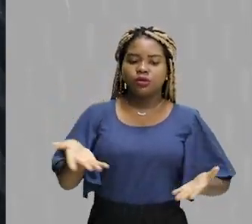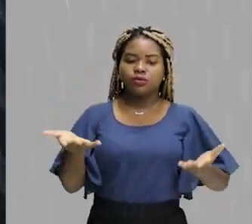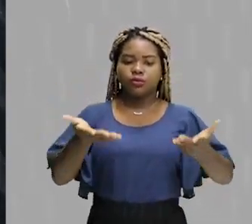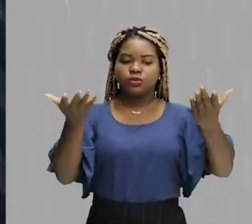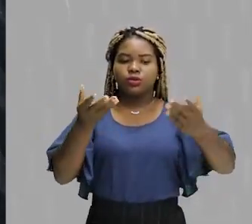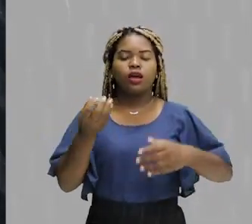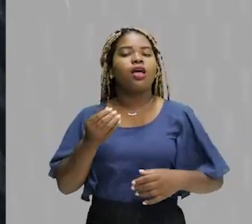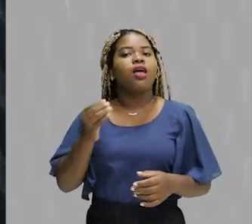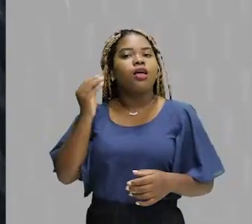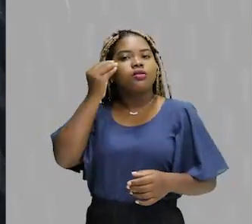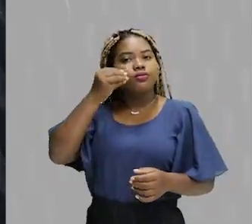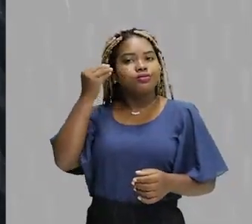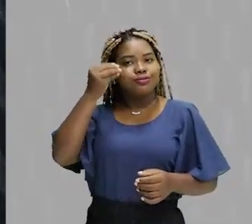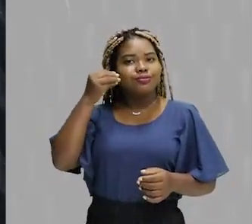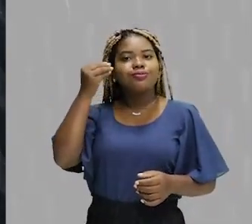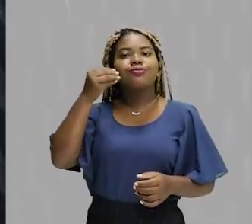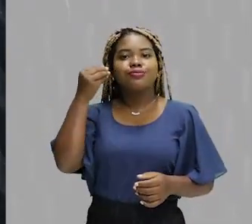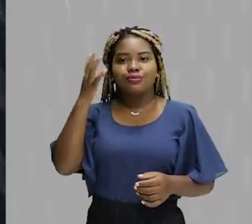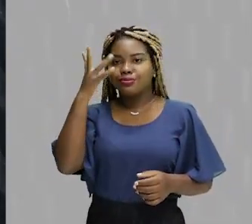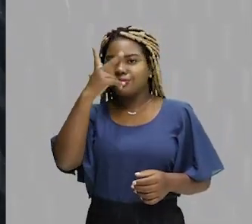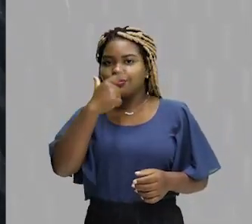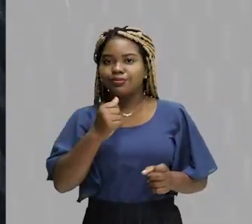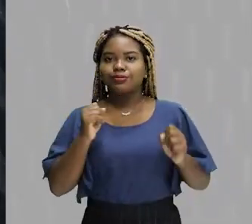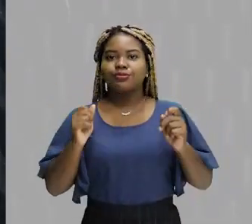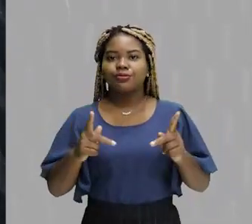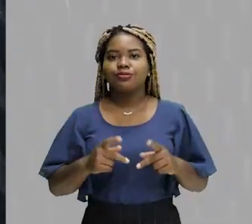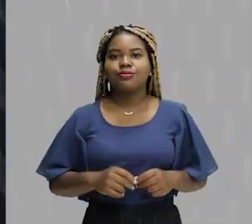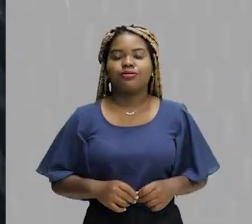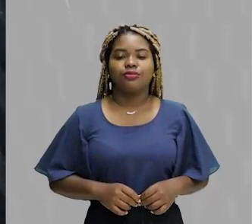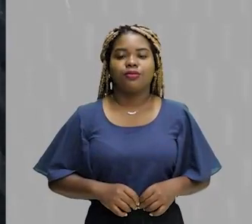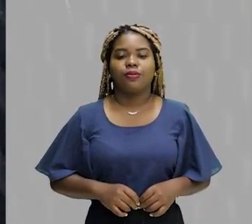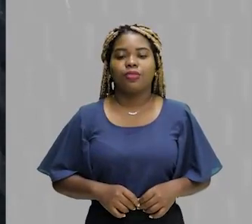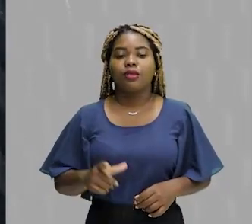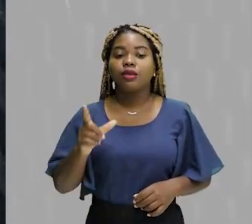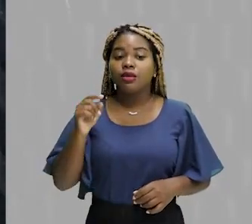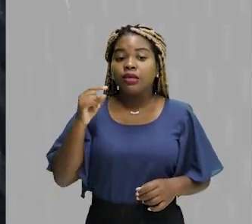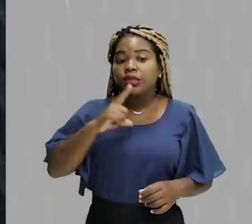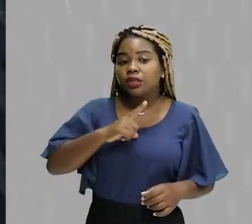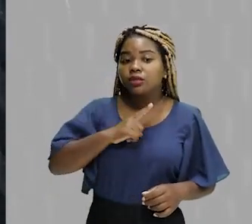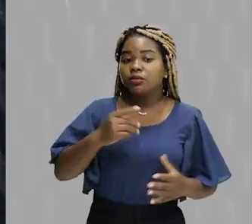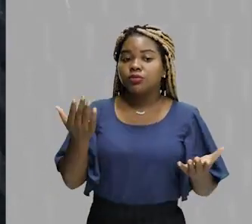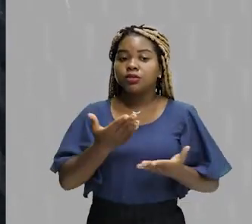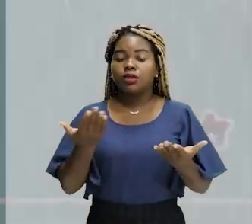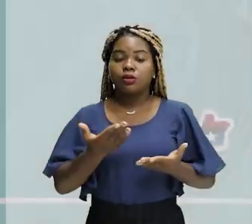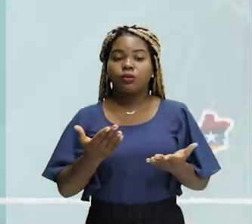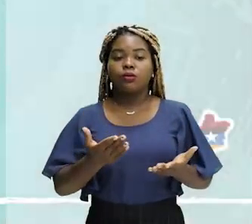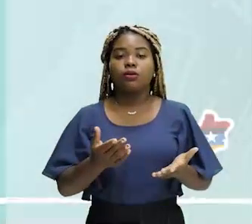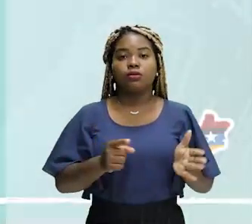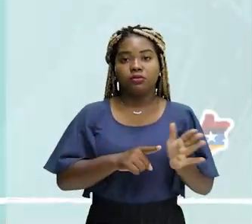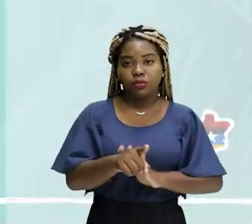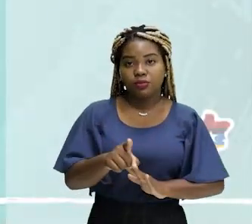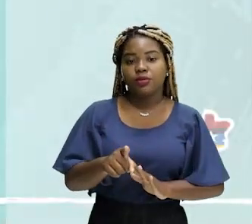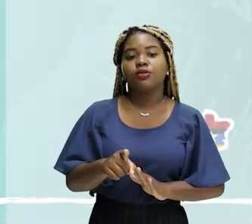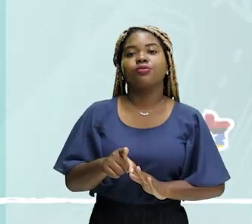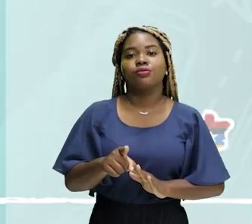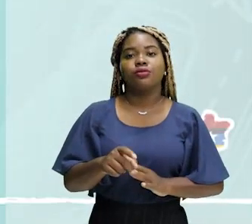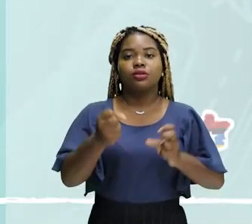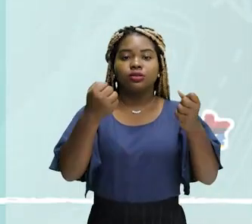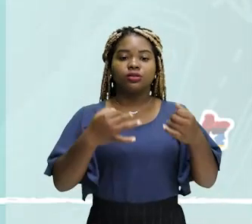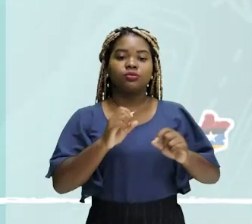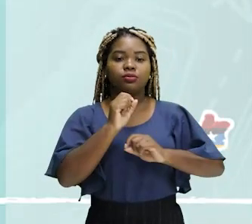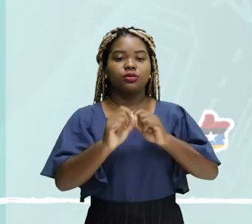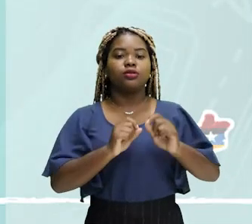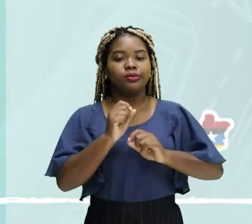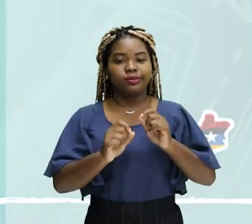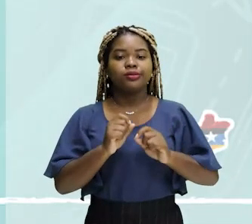experiências estéticas. E aqui nós temos uma questão. Segundo o que sabemos em estética, podemos